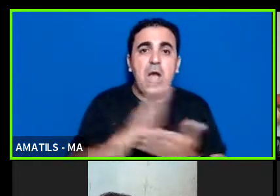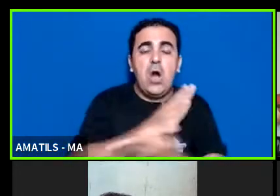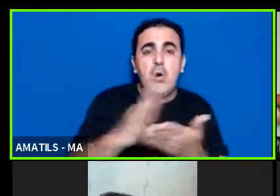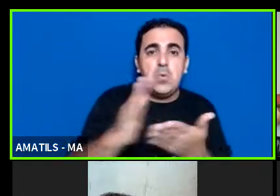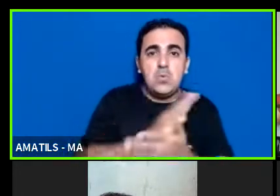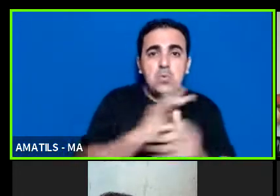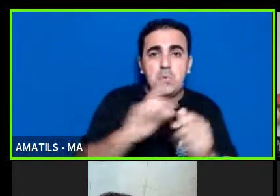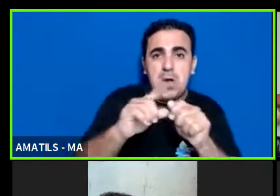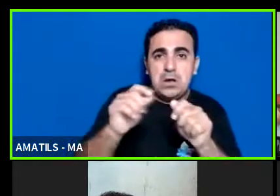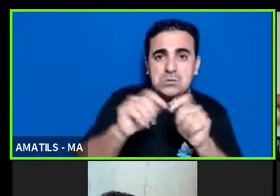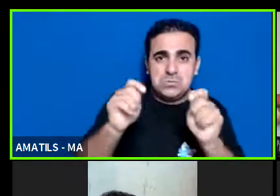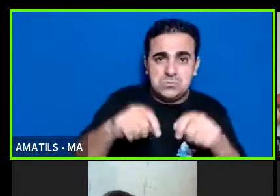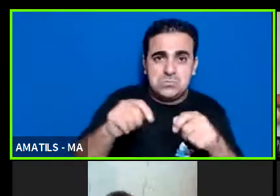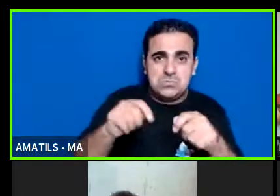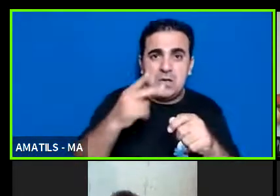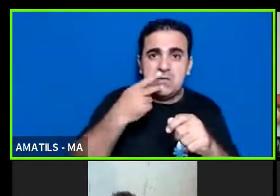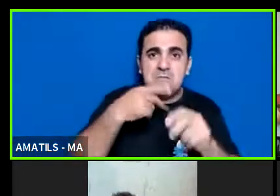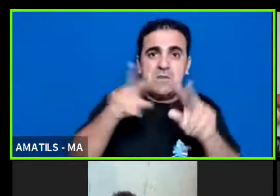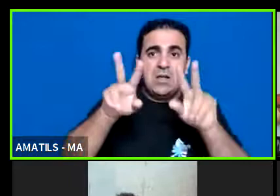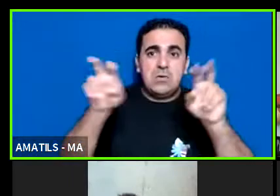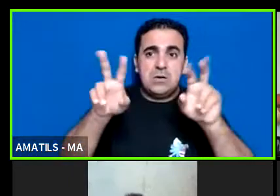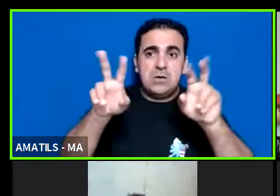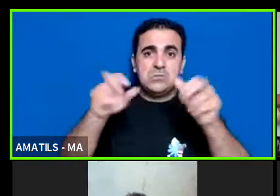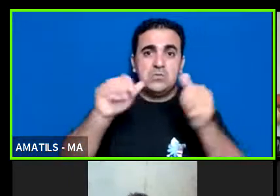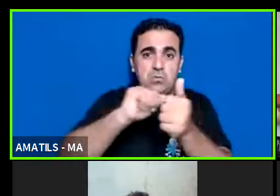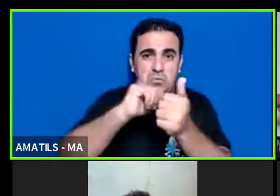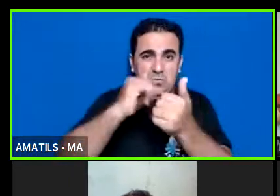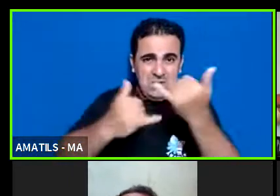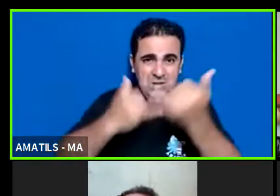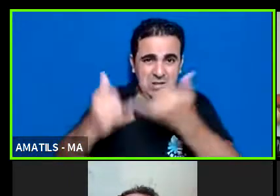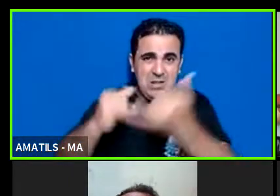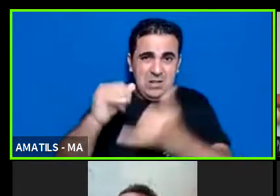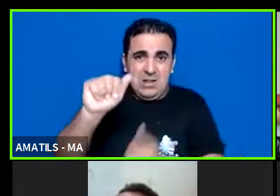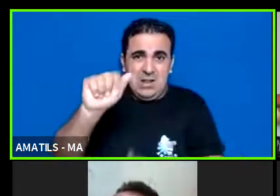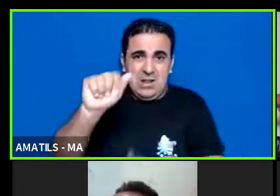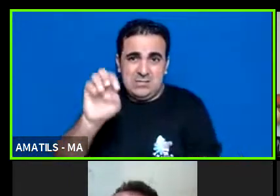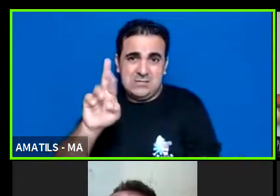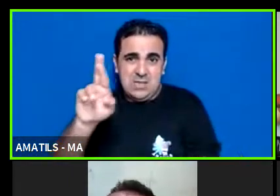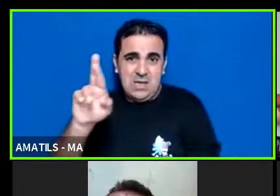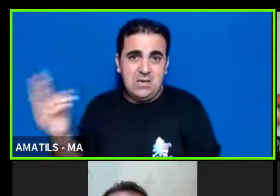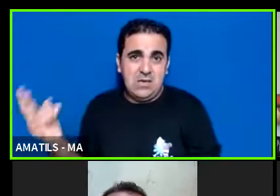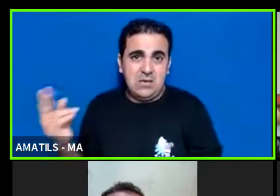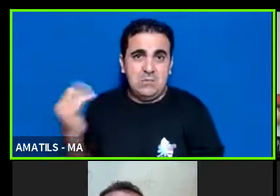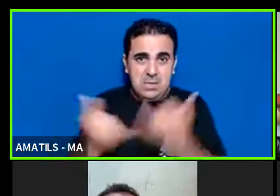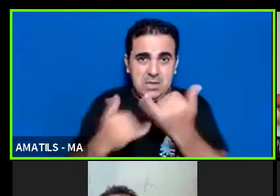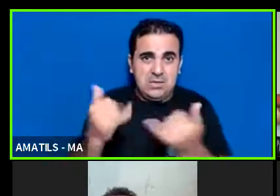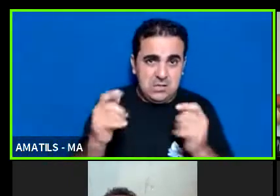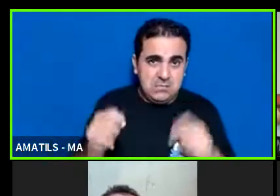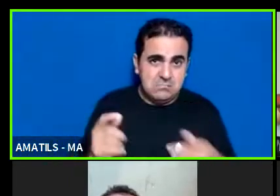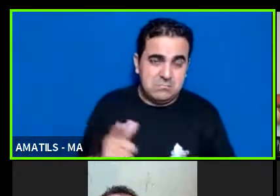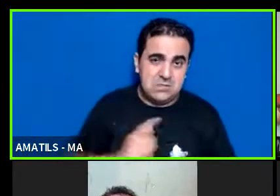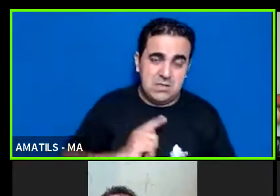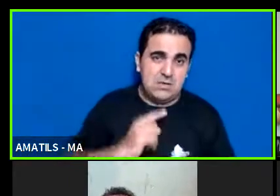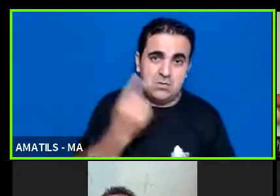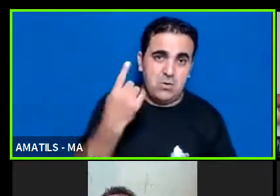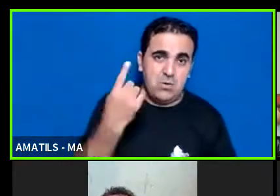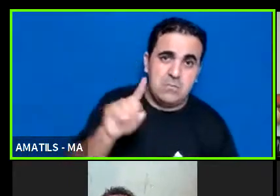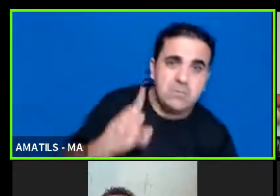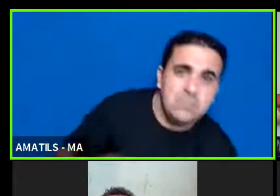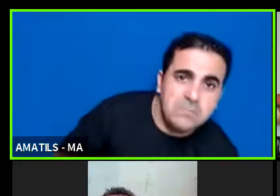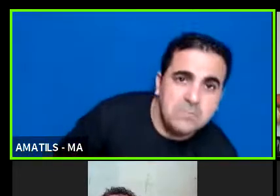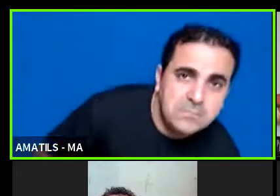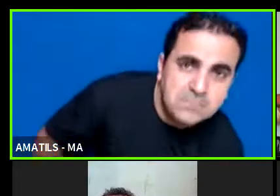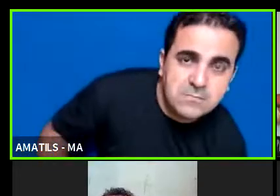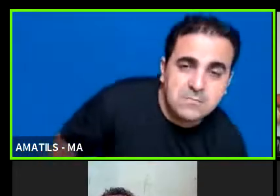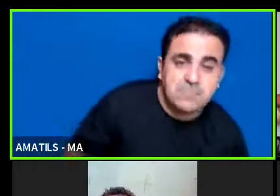contemple o lazer né o esporte enquanto lazer né é isso obrigada obrigada